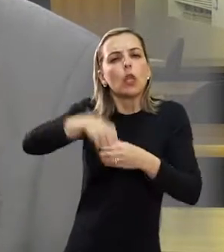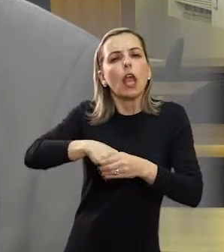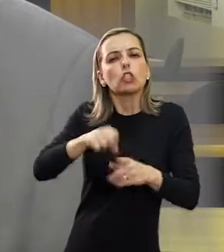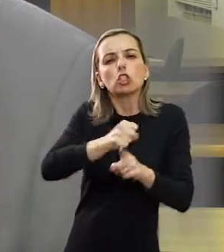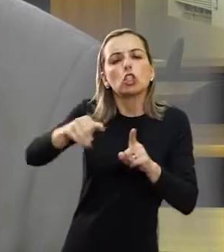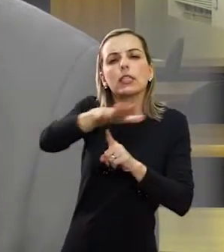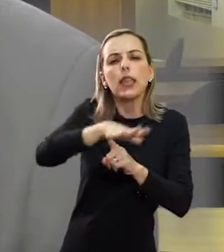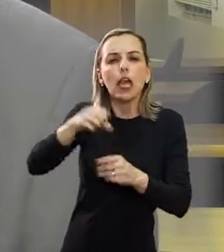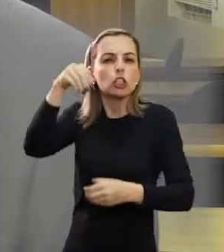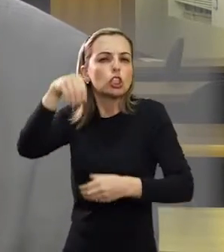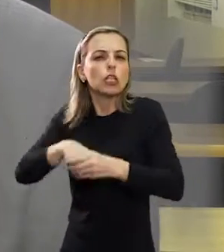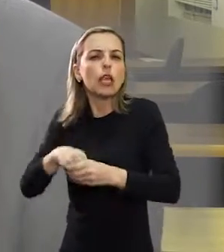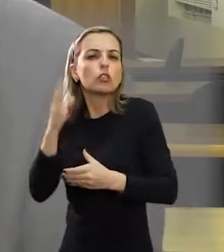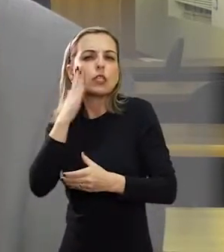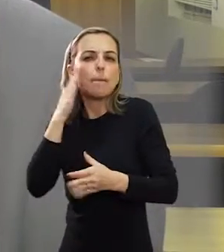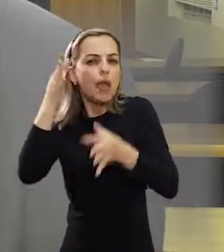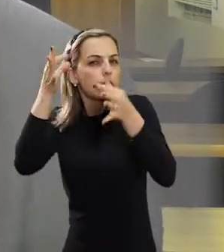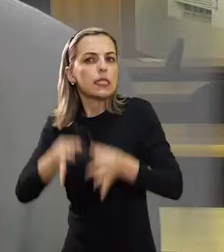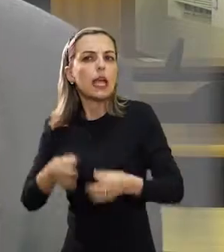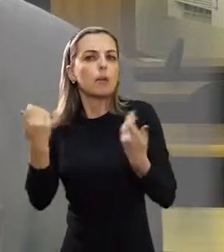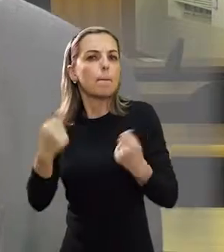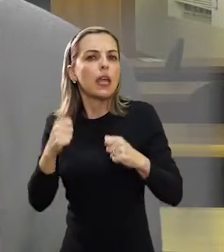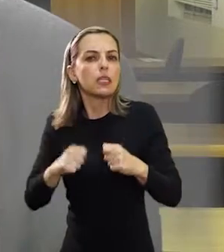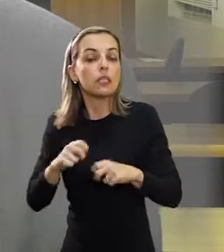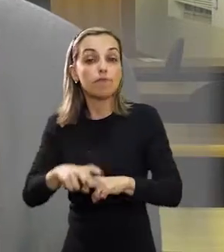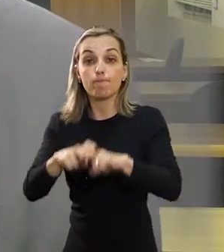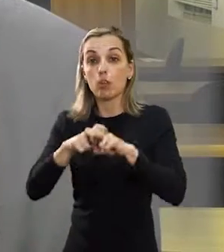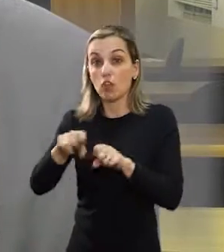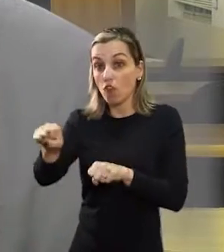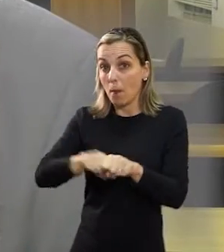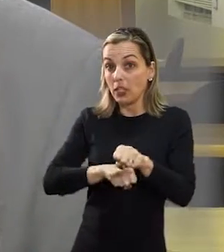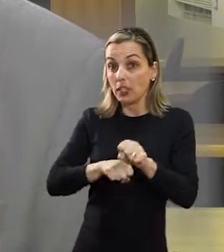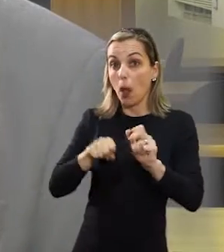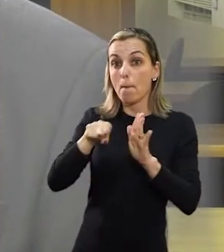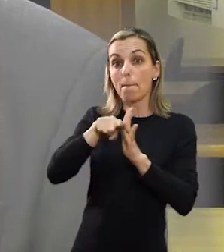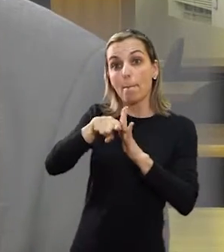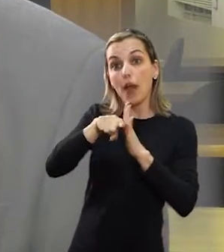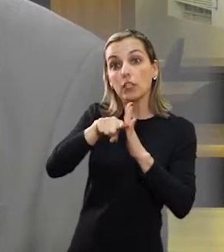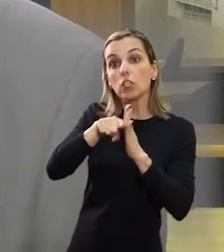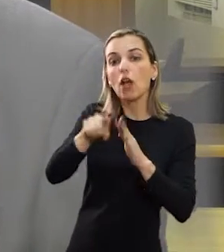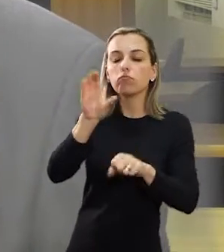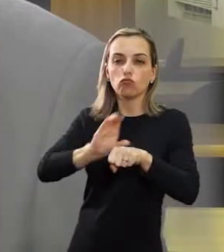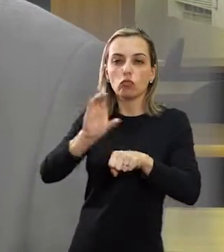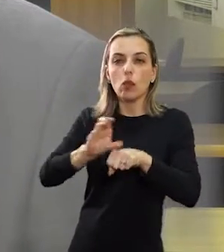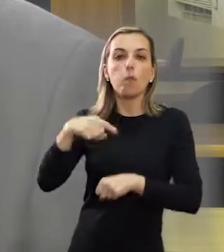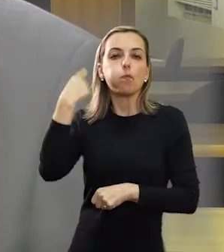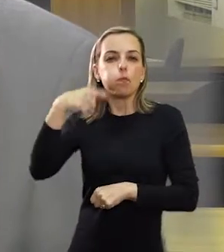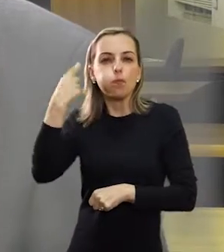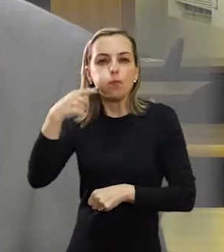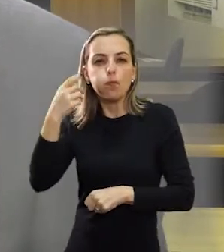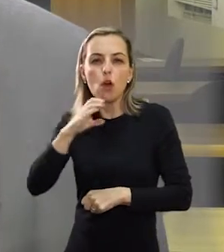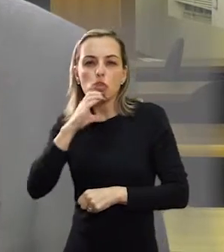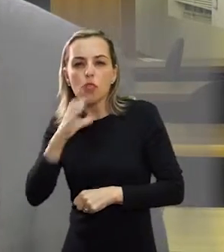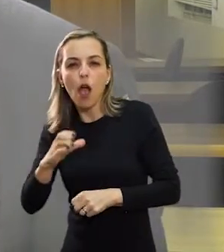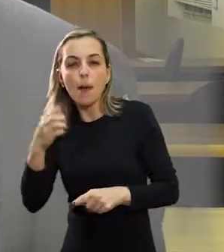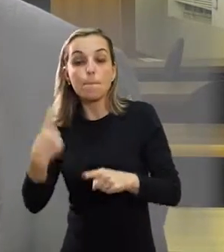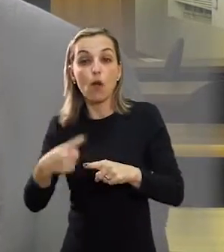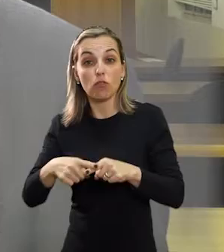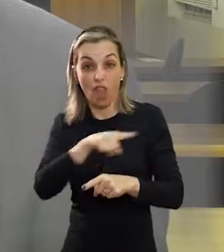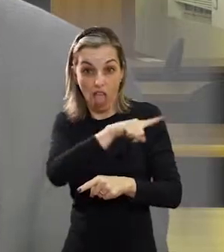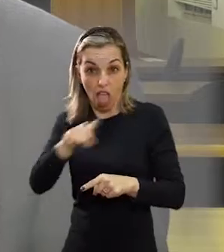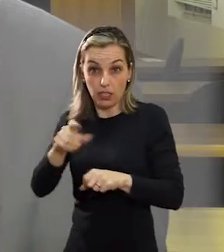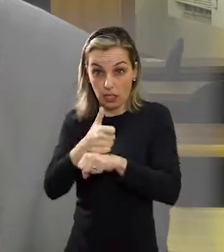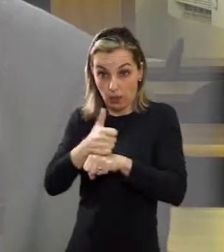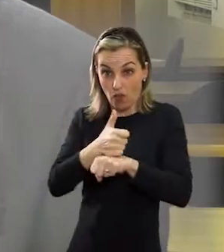ver efetivamente qual é esse papel do direito, a que ele serve. Então esse é um dos pontos que nós pensamos e até criticamos a forma como nós